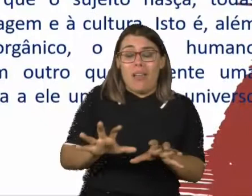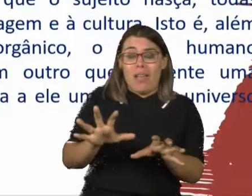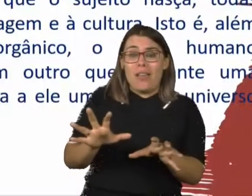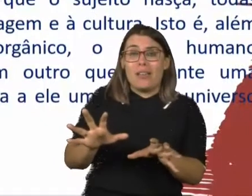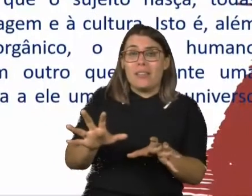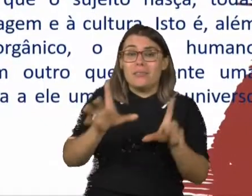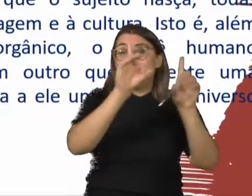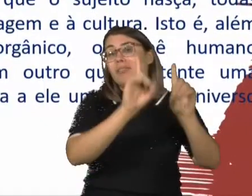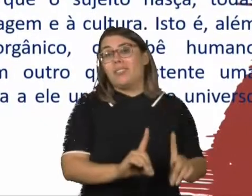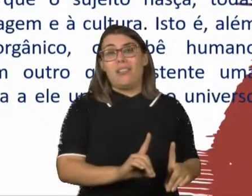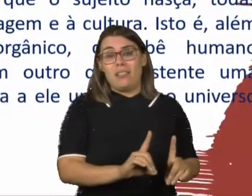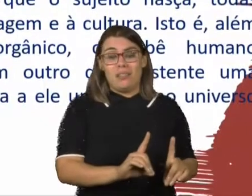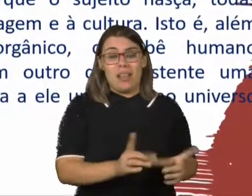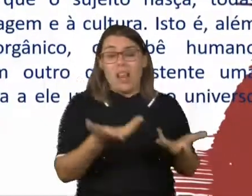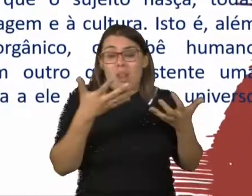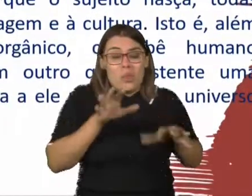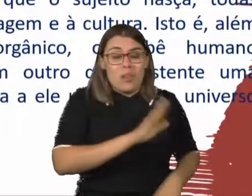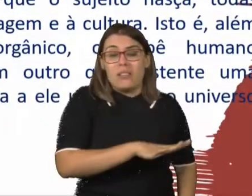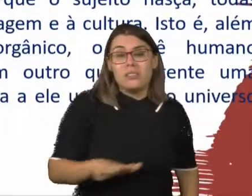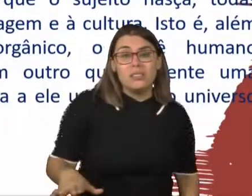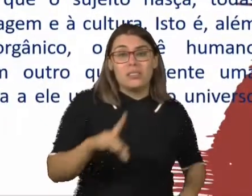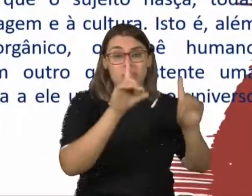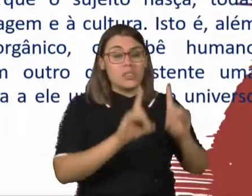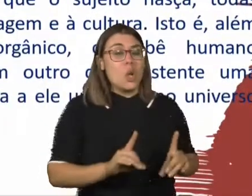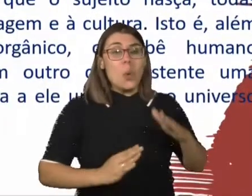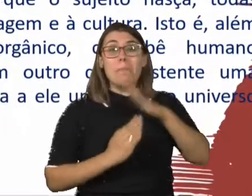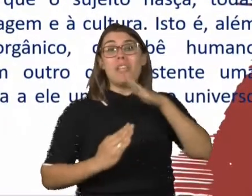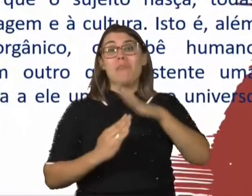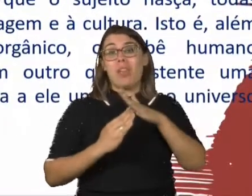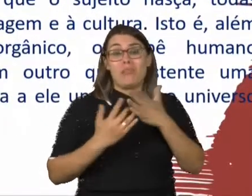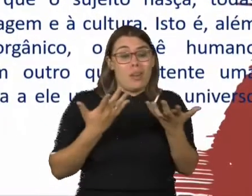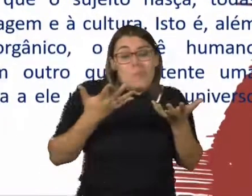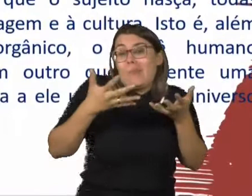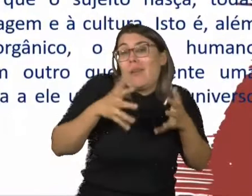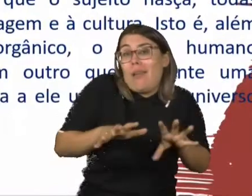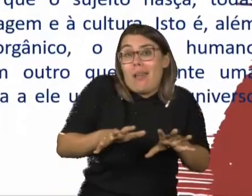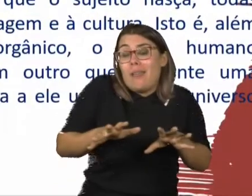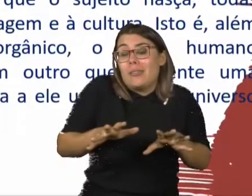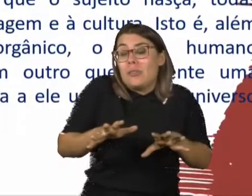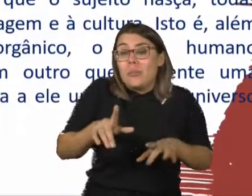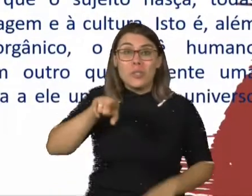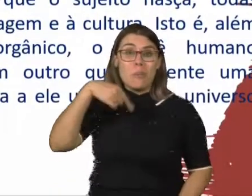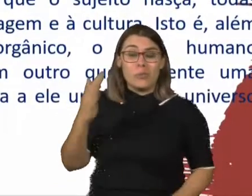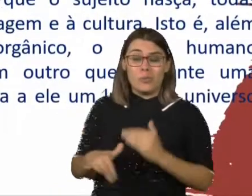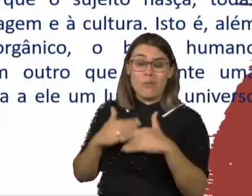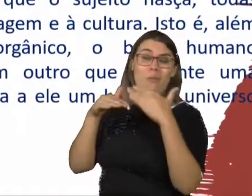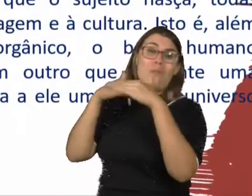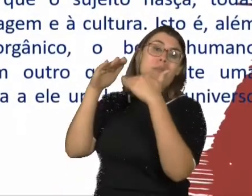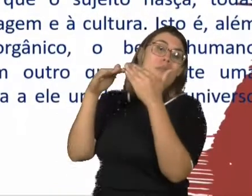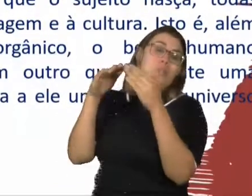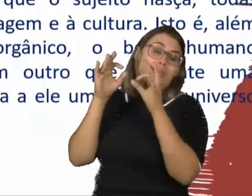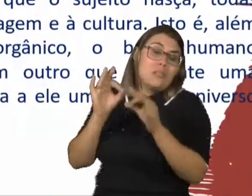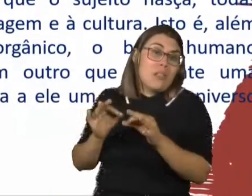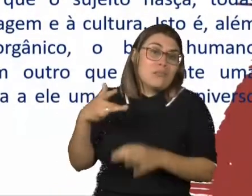venha com algum comprometimento, com alguma dificuldade, com alguns impedimentos, que vão impossibilitar que ele se desnual de uma maneira mais